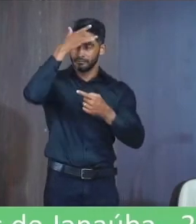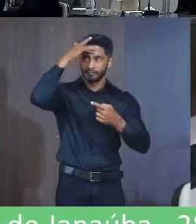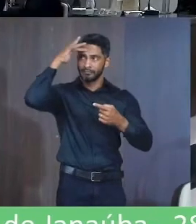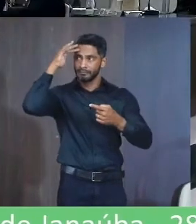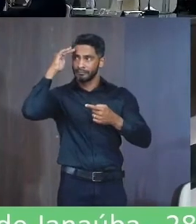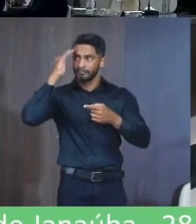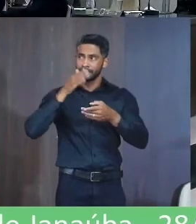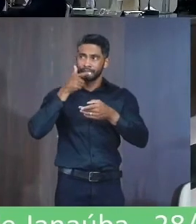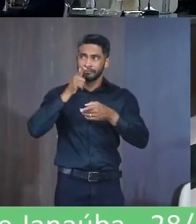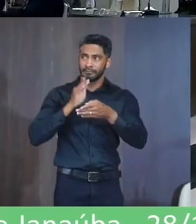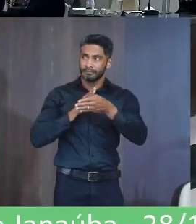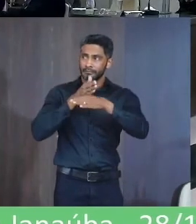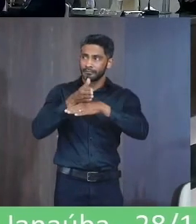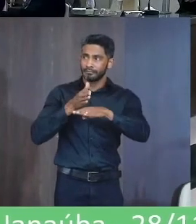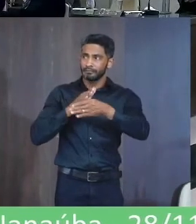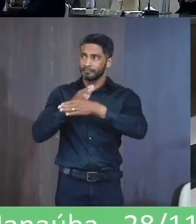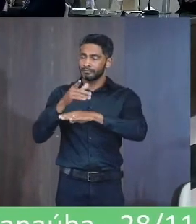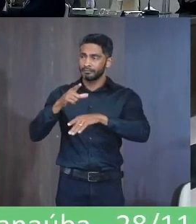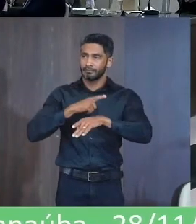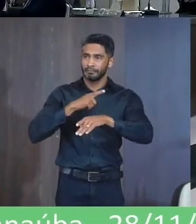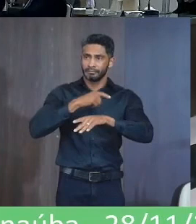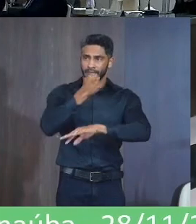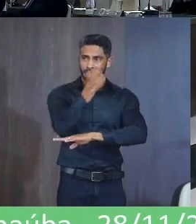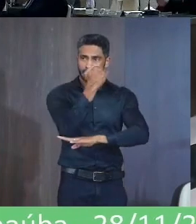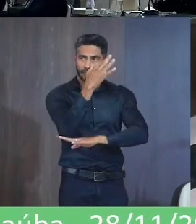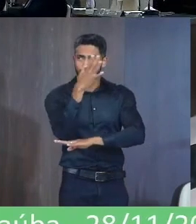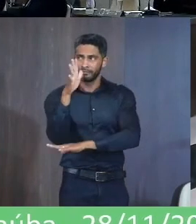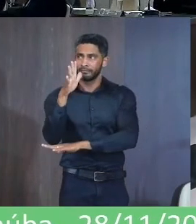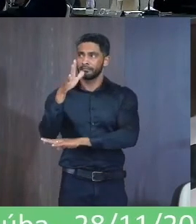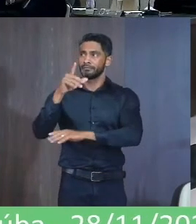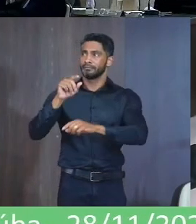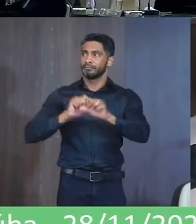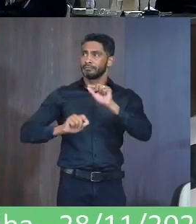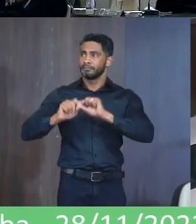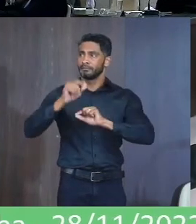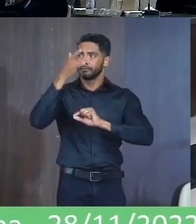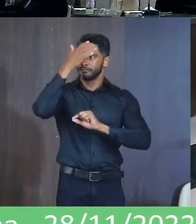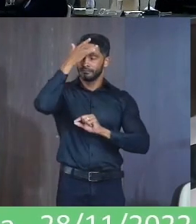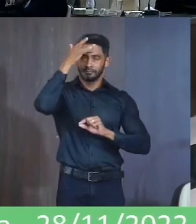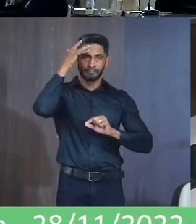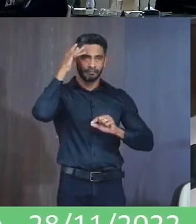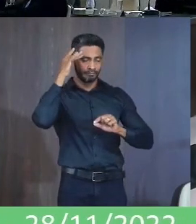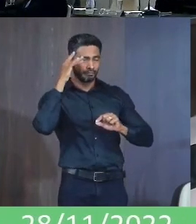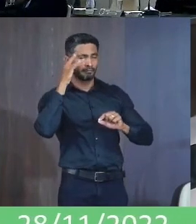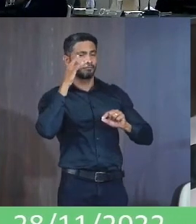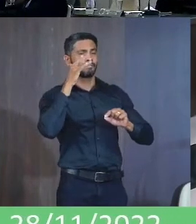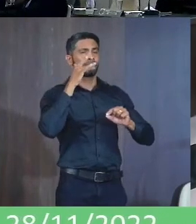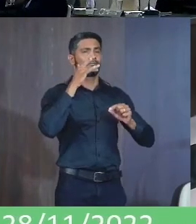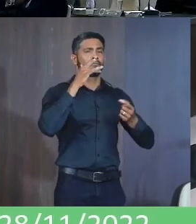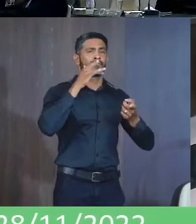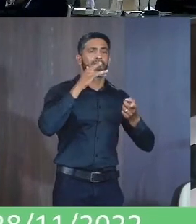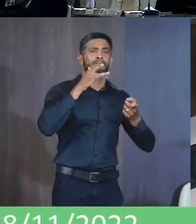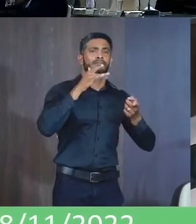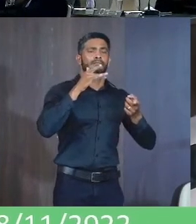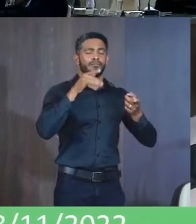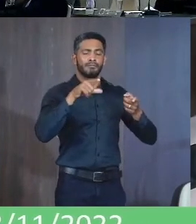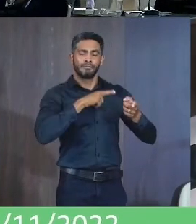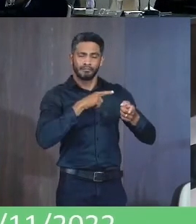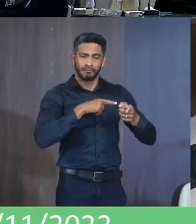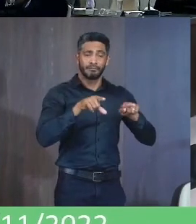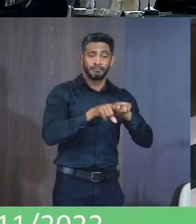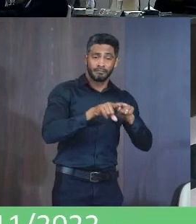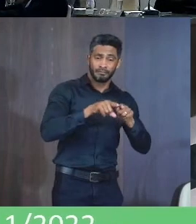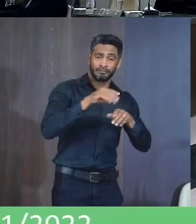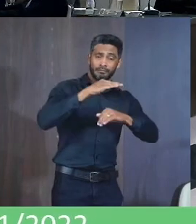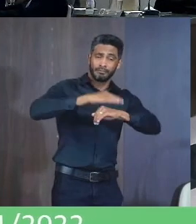Transitar E está cheio de matos Abrigando cobras Sápicos Causando risco A saúde dos moradores